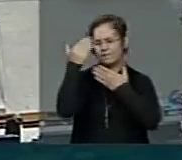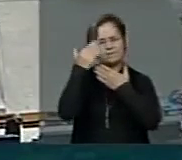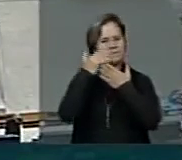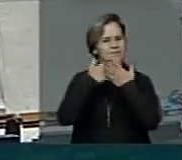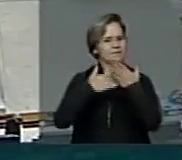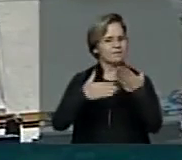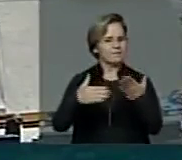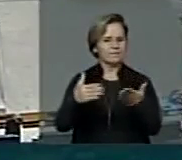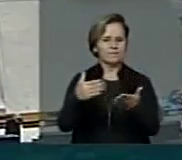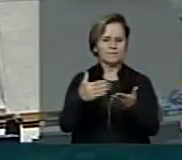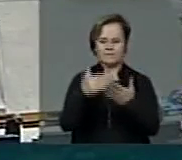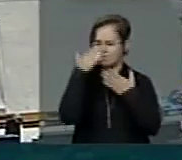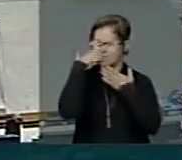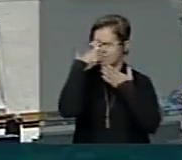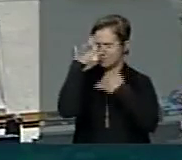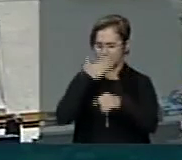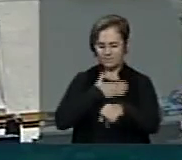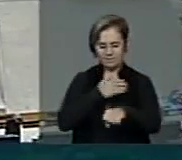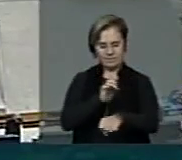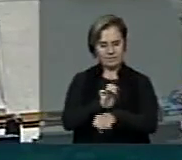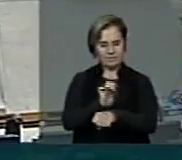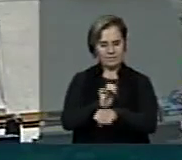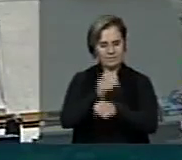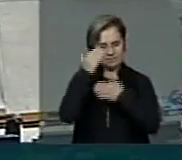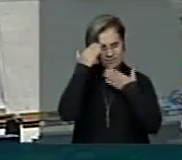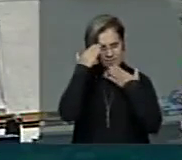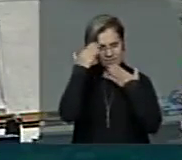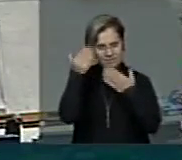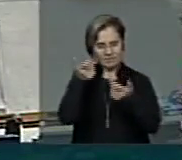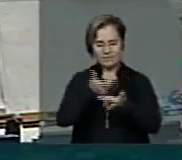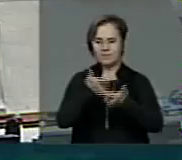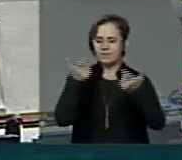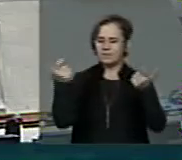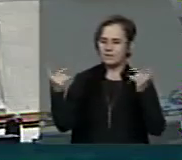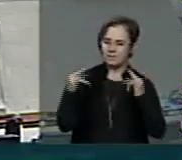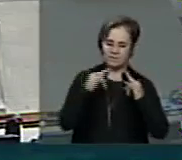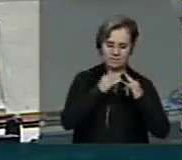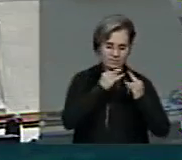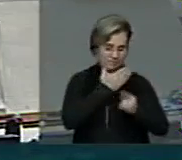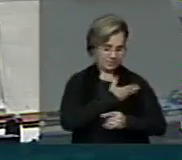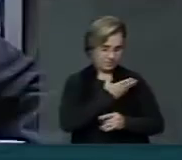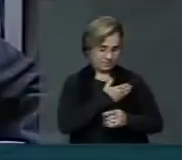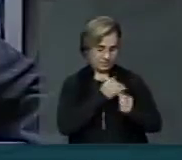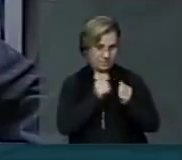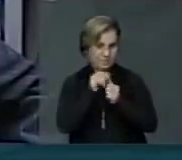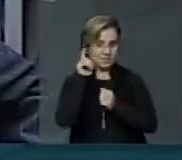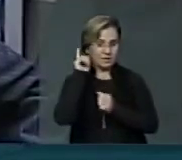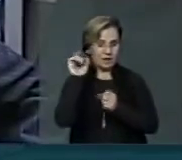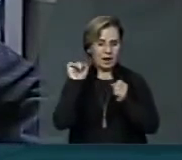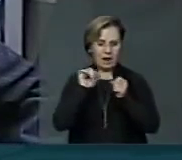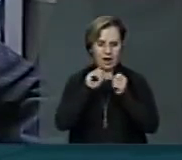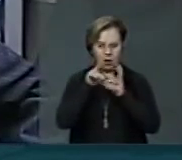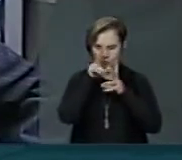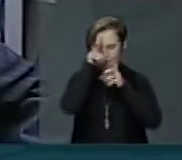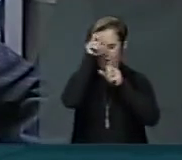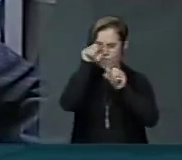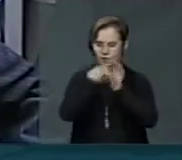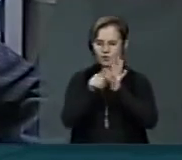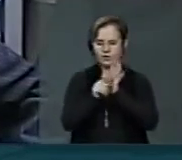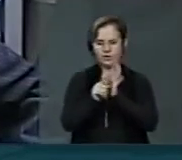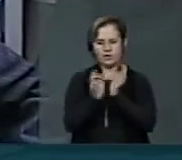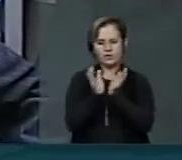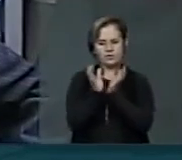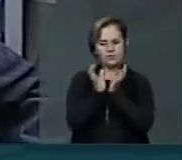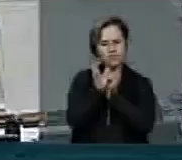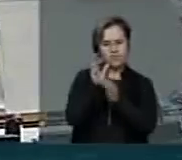agradecer ao meu Estado, agradecer aos grandes companheiros que lá fazem e fortalecem esse movimento cultural,